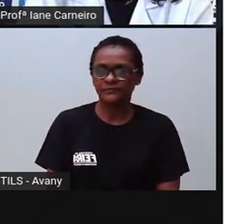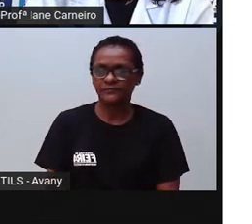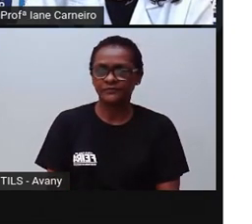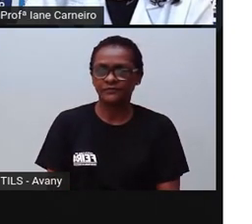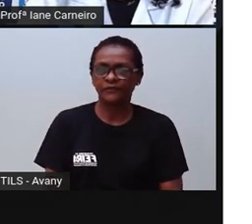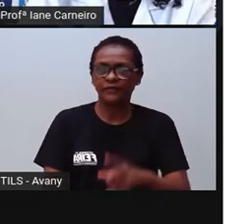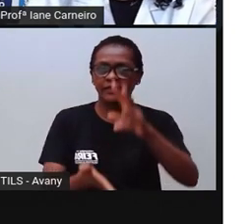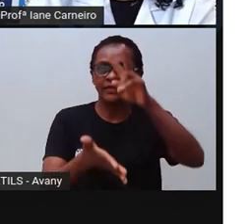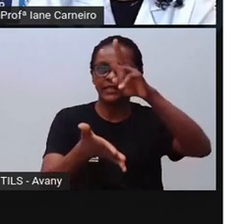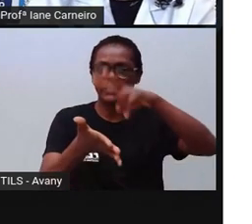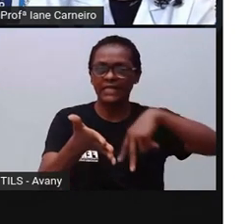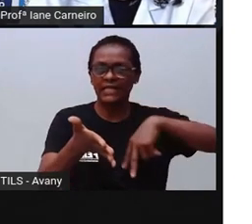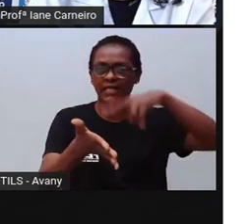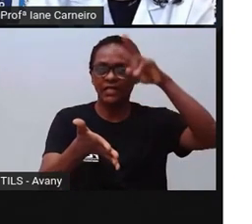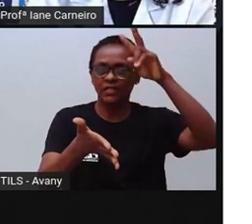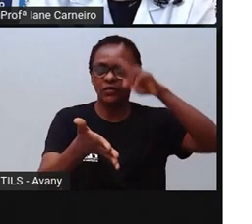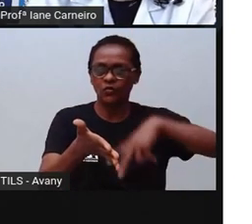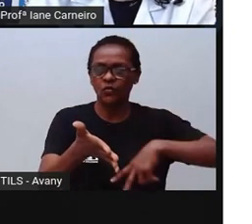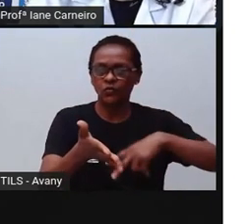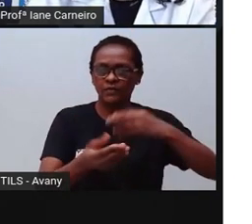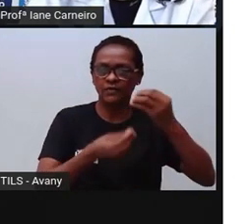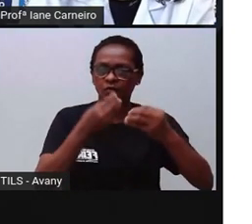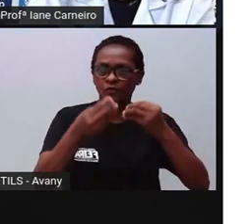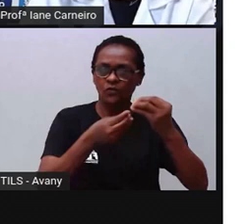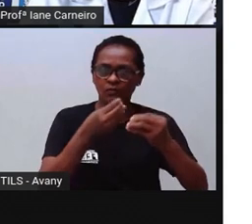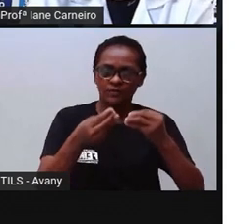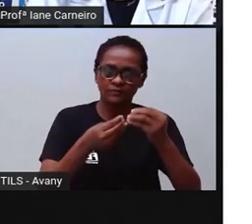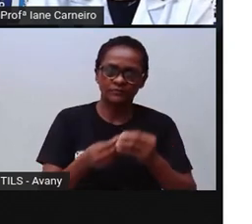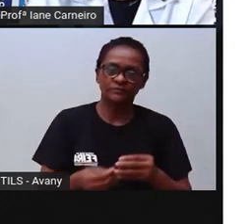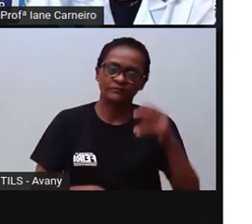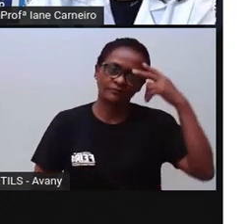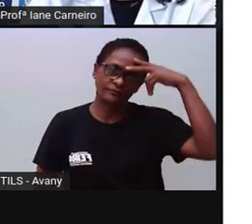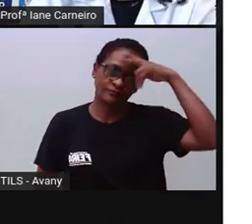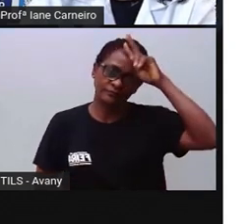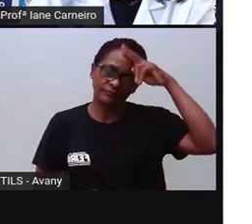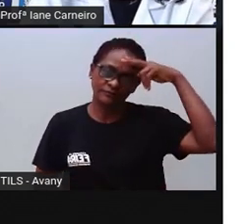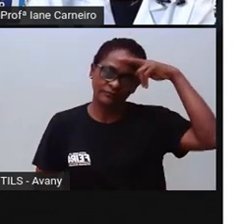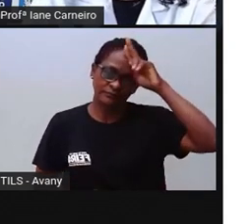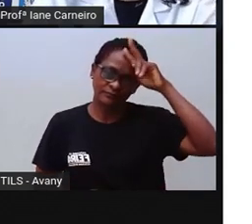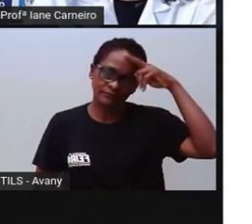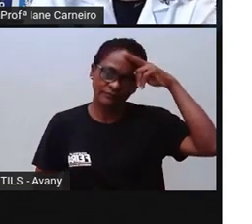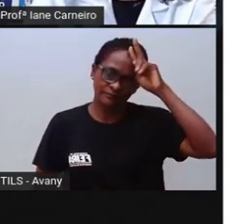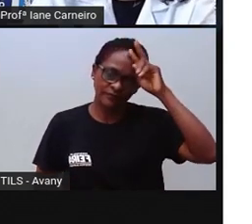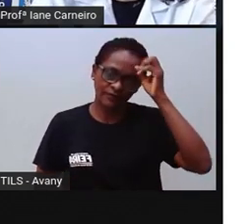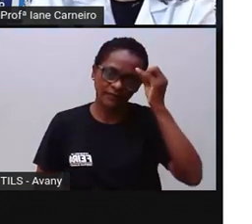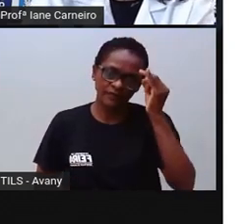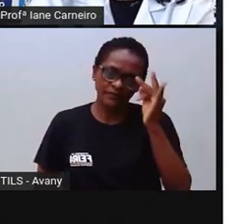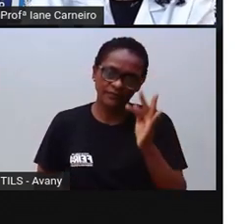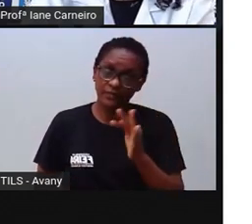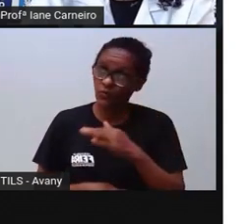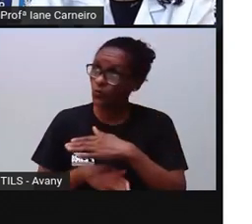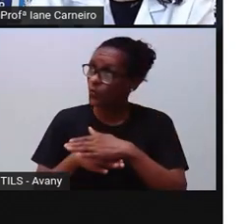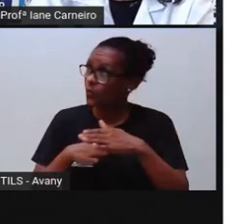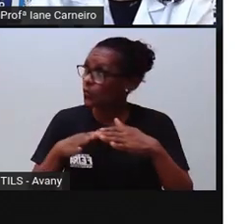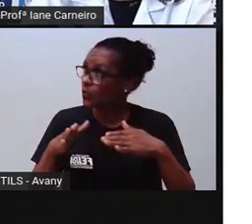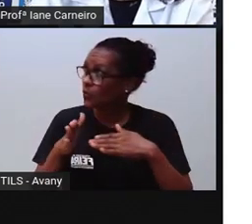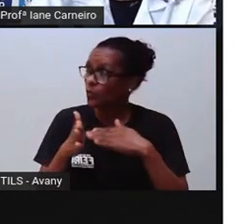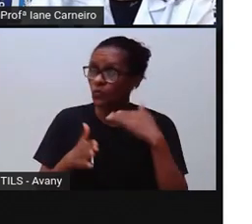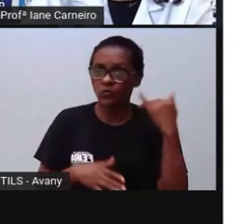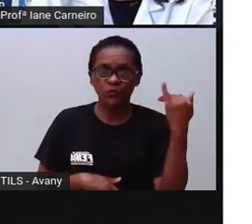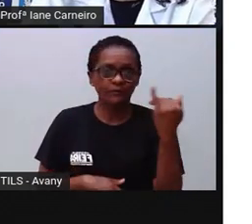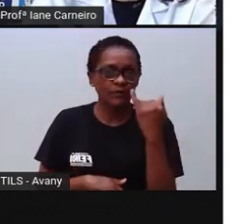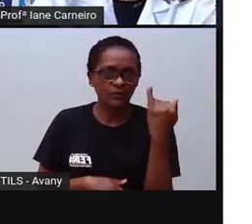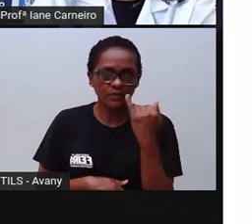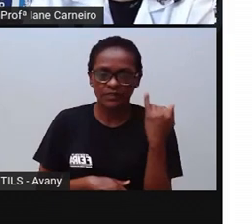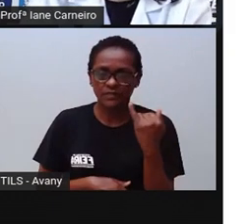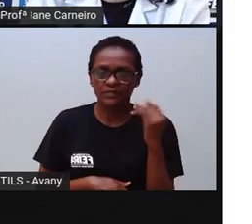Para começar, a Pró trouxe, né? Uma história que tem relação, tudo a ver, praticamente, né? O nome da